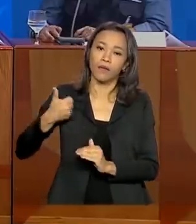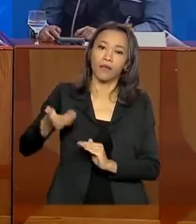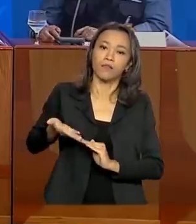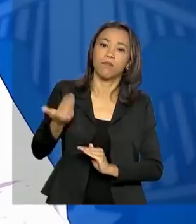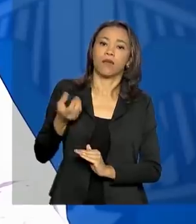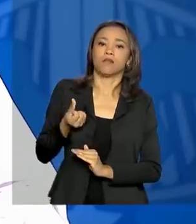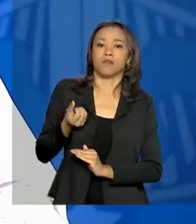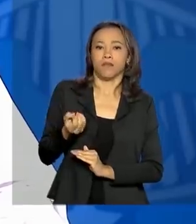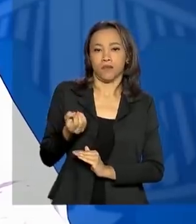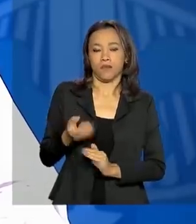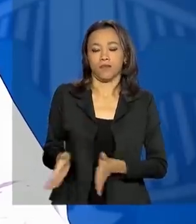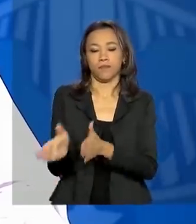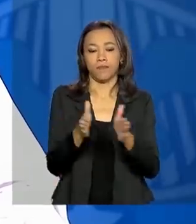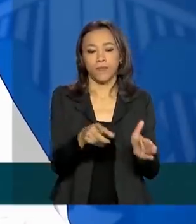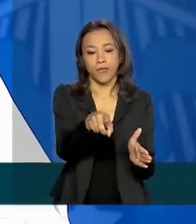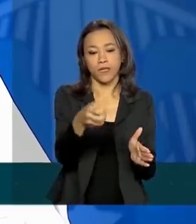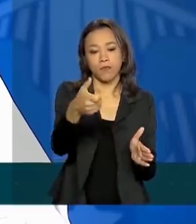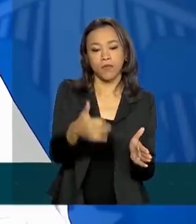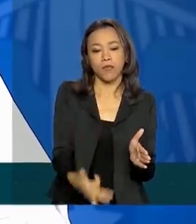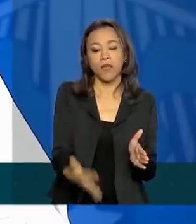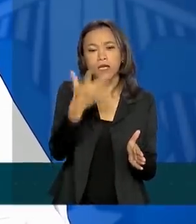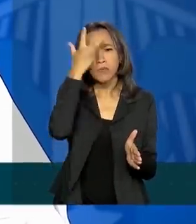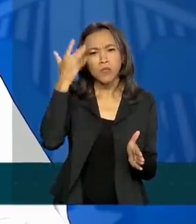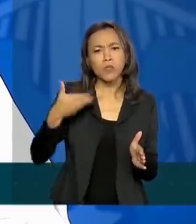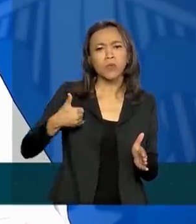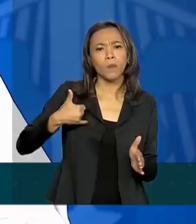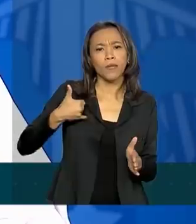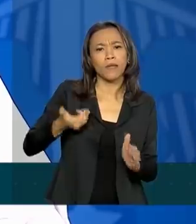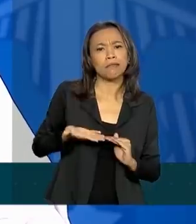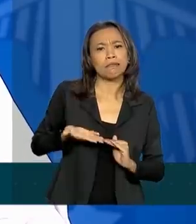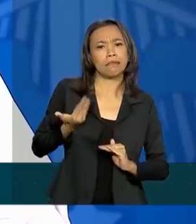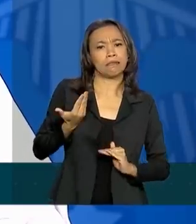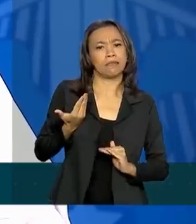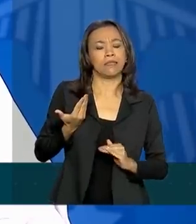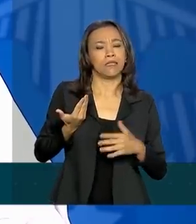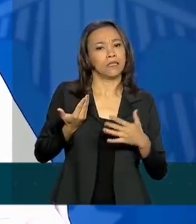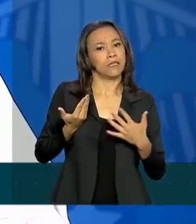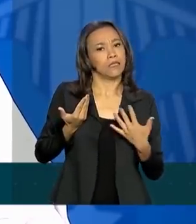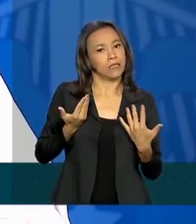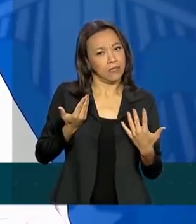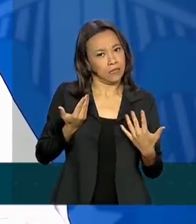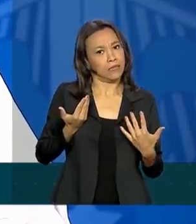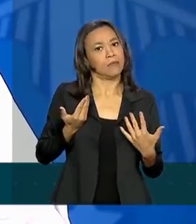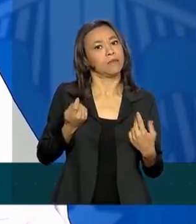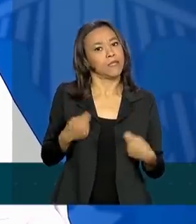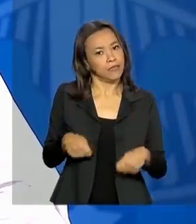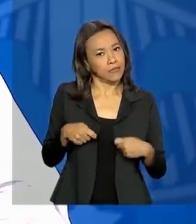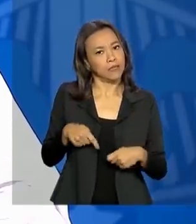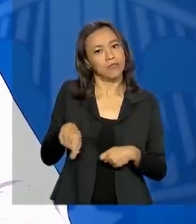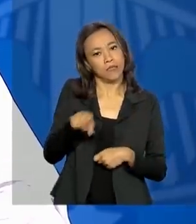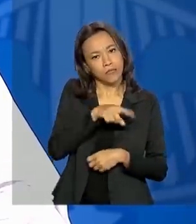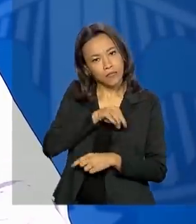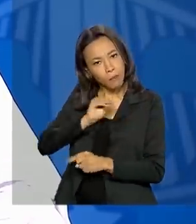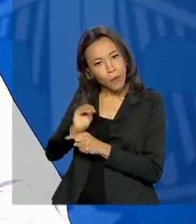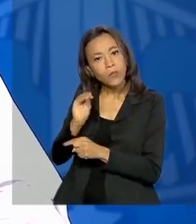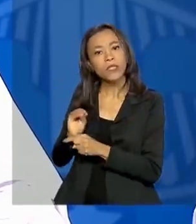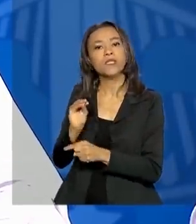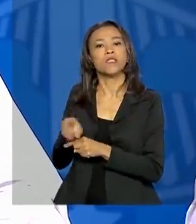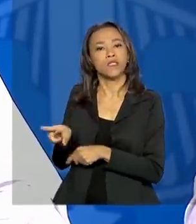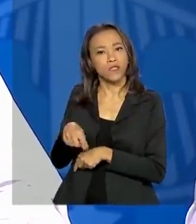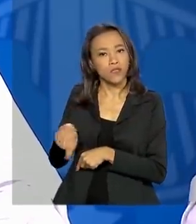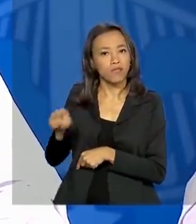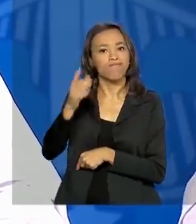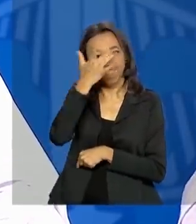anos. As pessoas com mais idade precisam ser protegidas. O momento